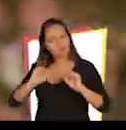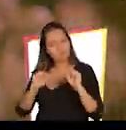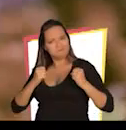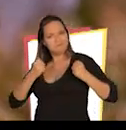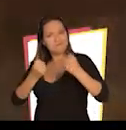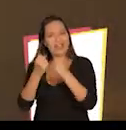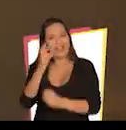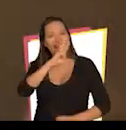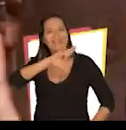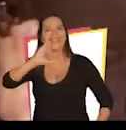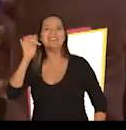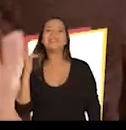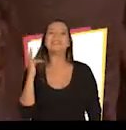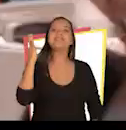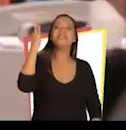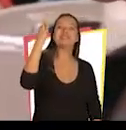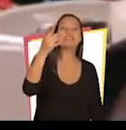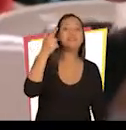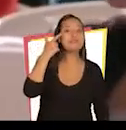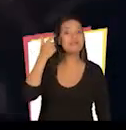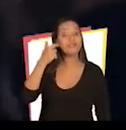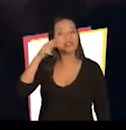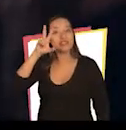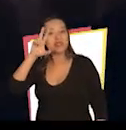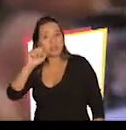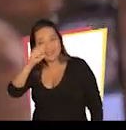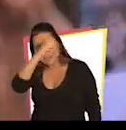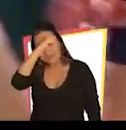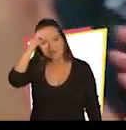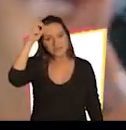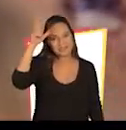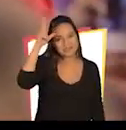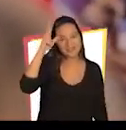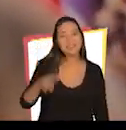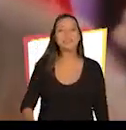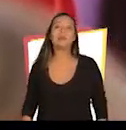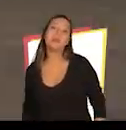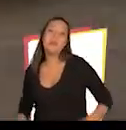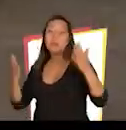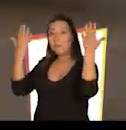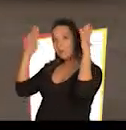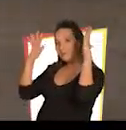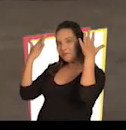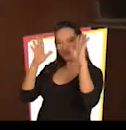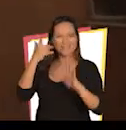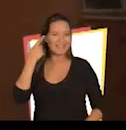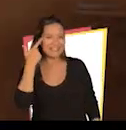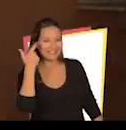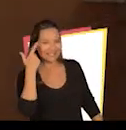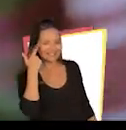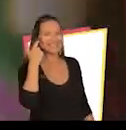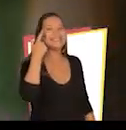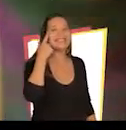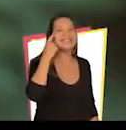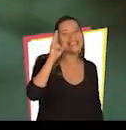vai ter Freixo 50, prefeito É o Freixo Vai